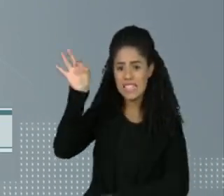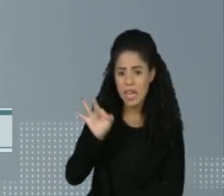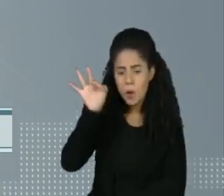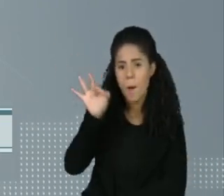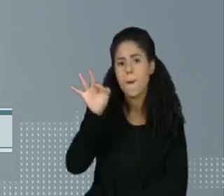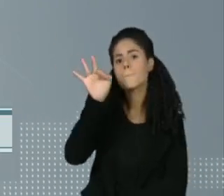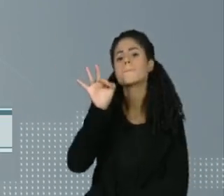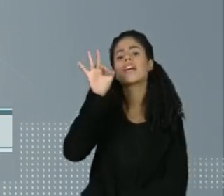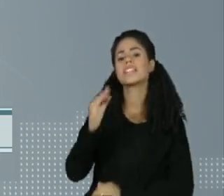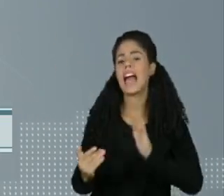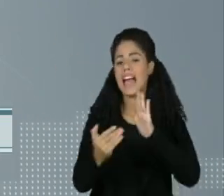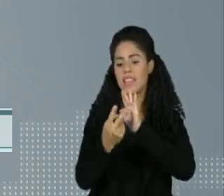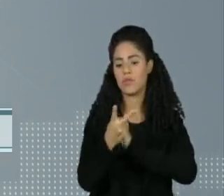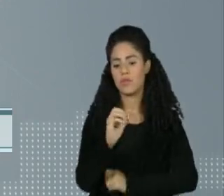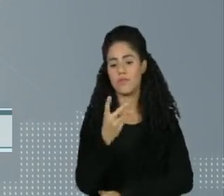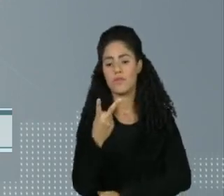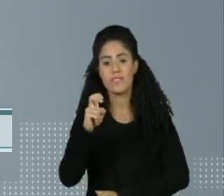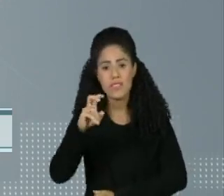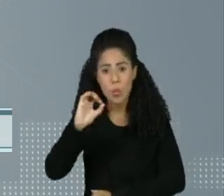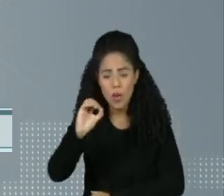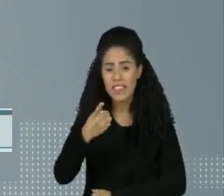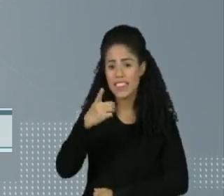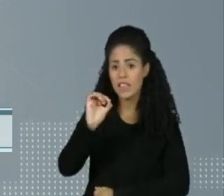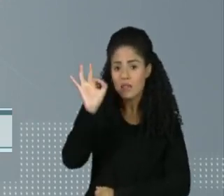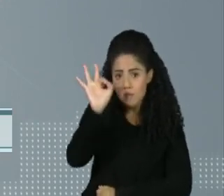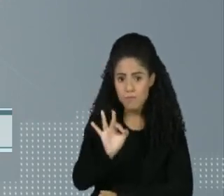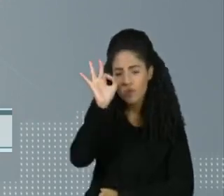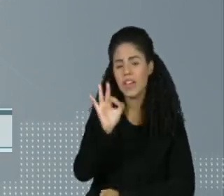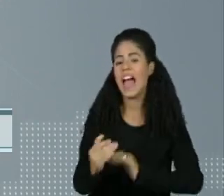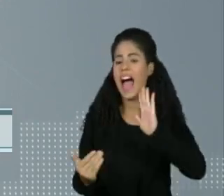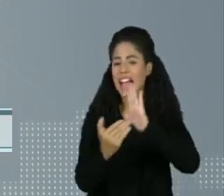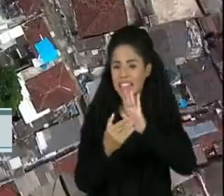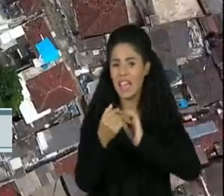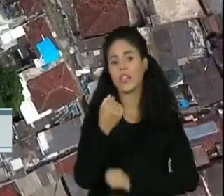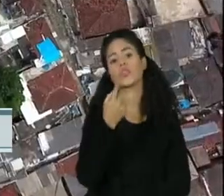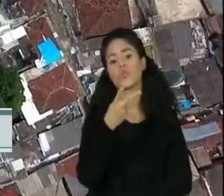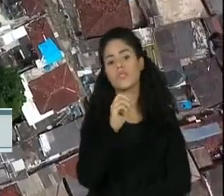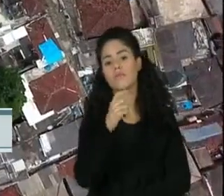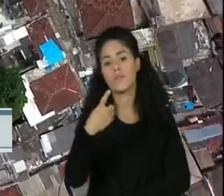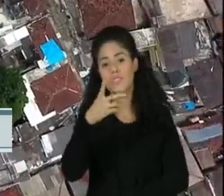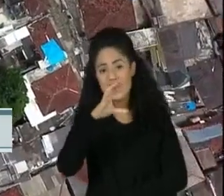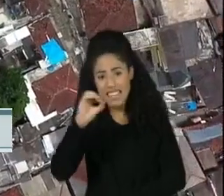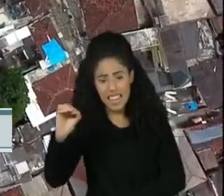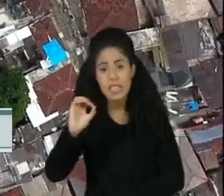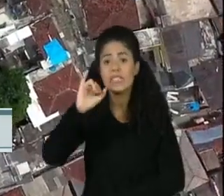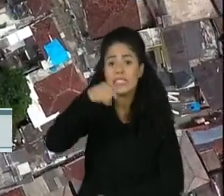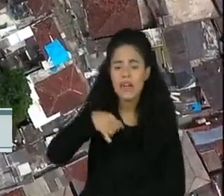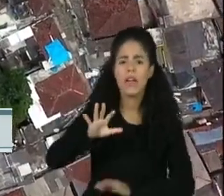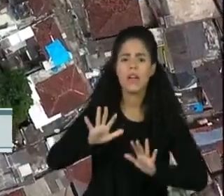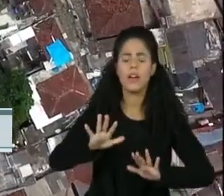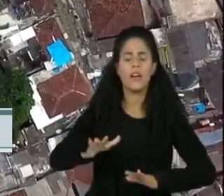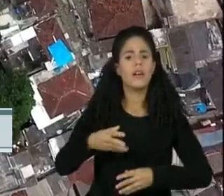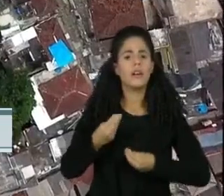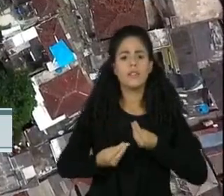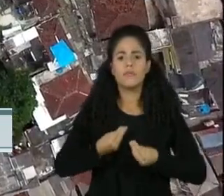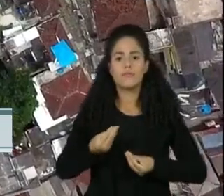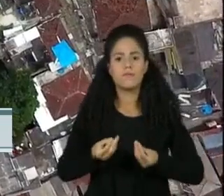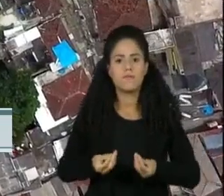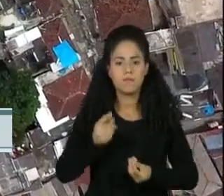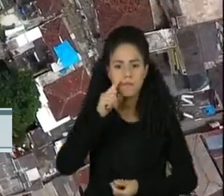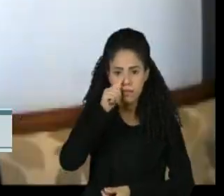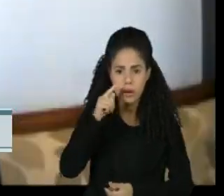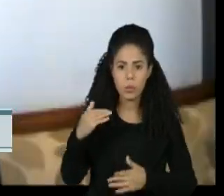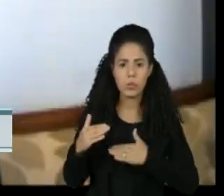até 2050 e 10% até 2100. E os períodos de estiagem devem ficar mais